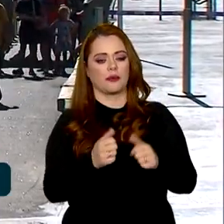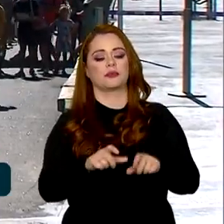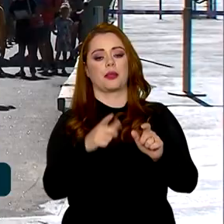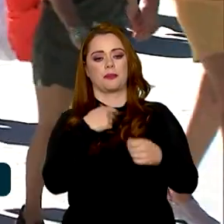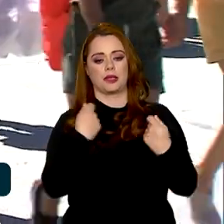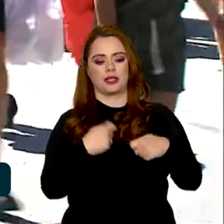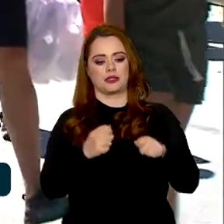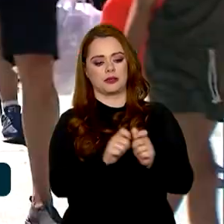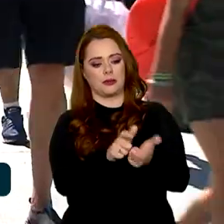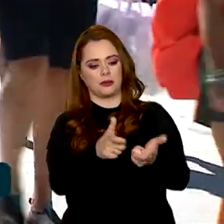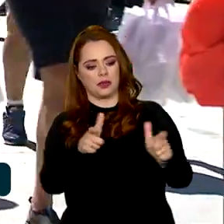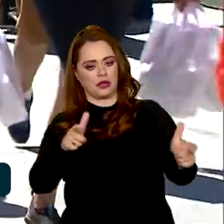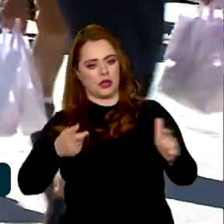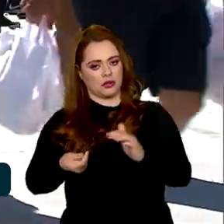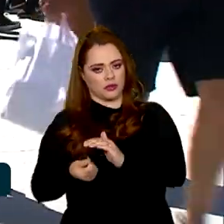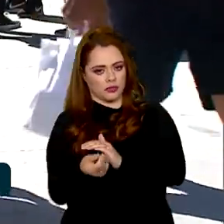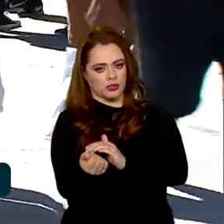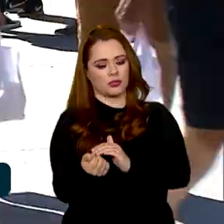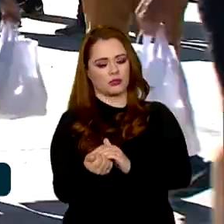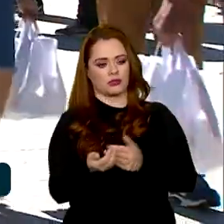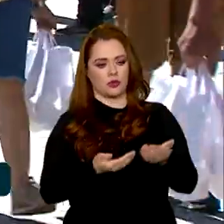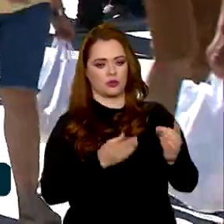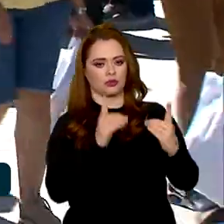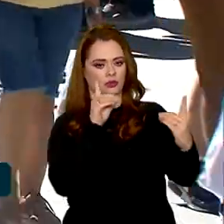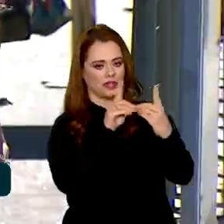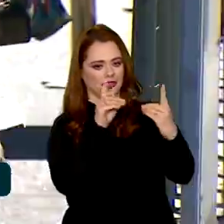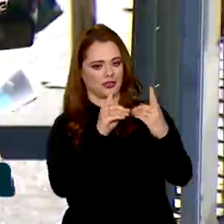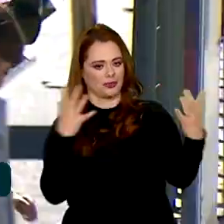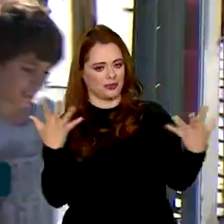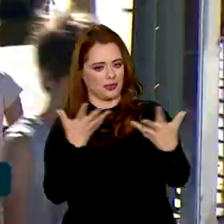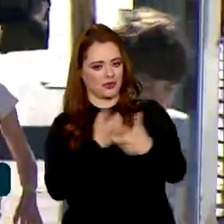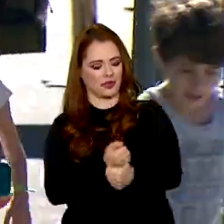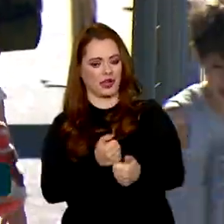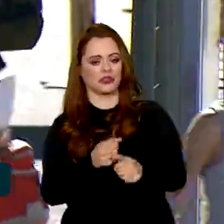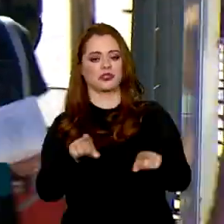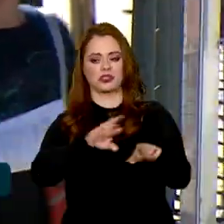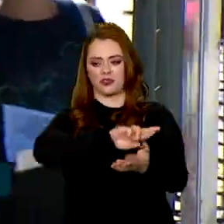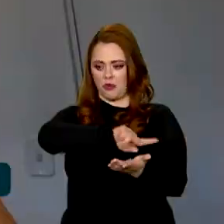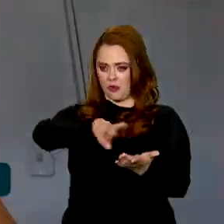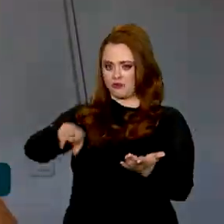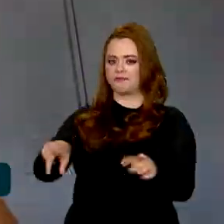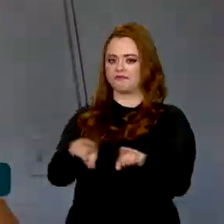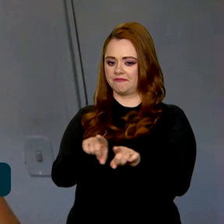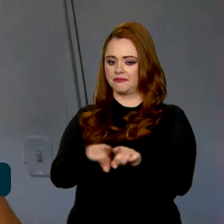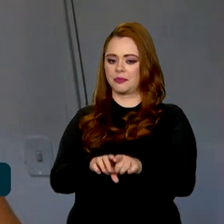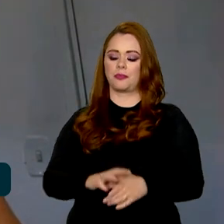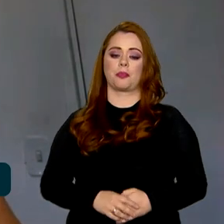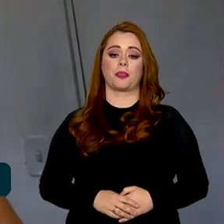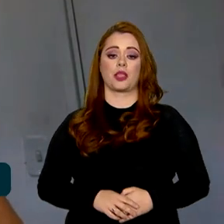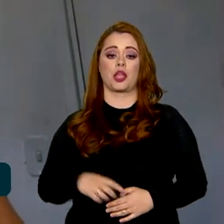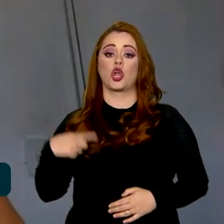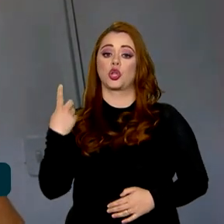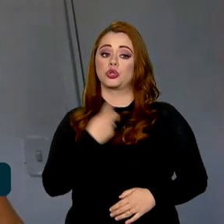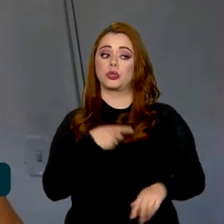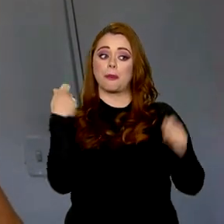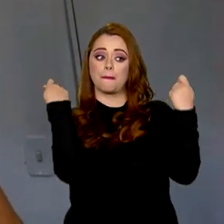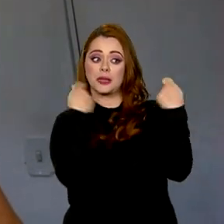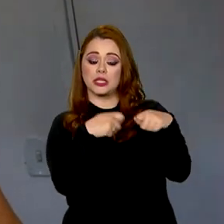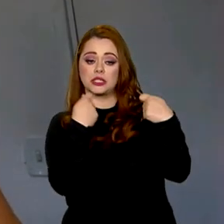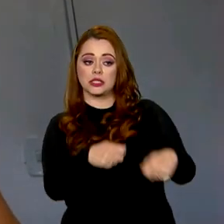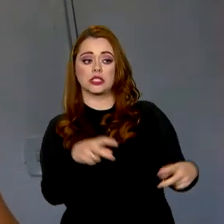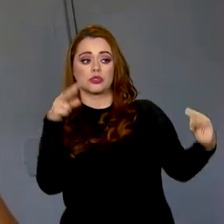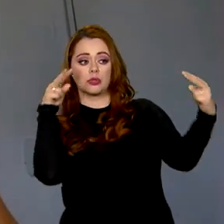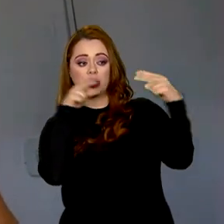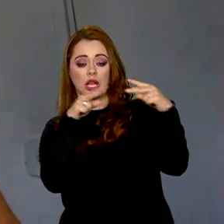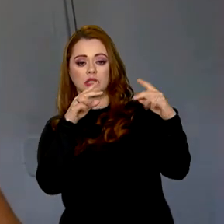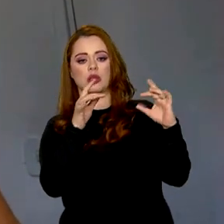investimentos para garantir um atendimento qualificado e diversificado. A gente precisa olhar para mais